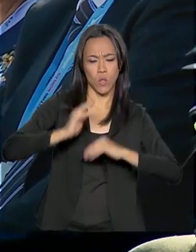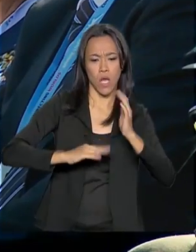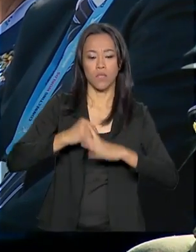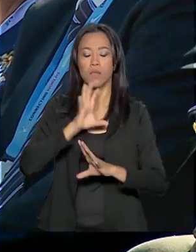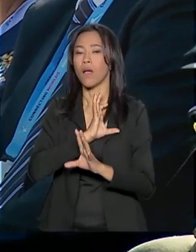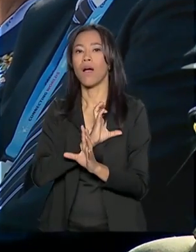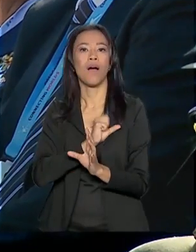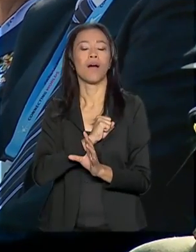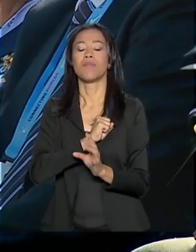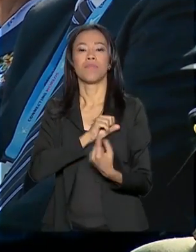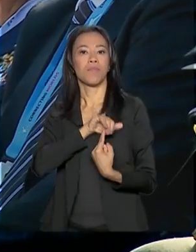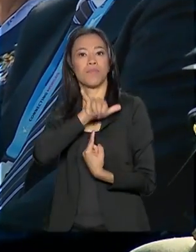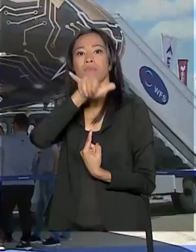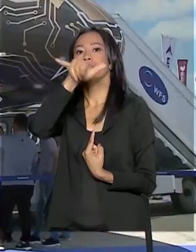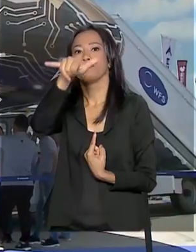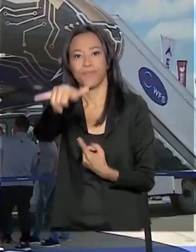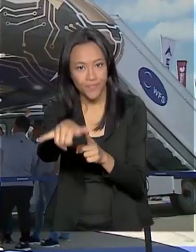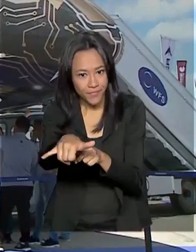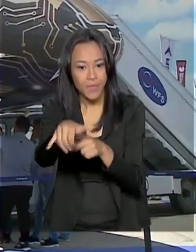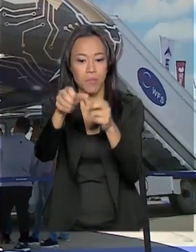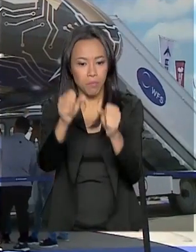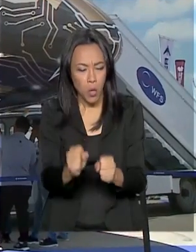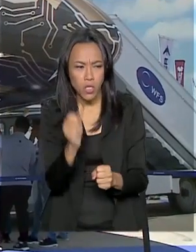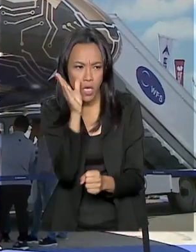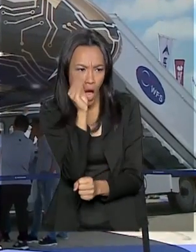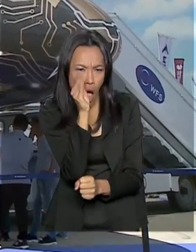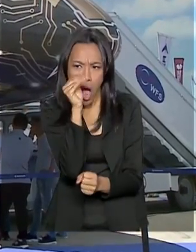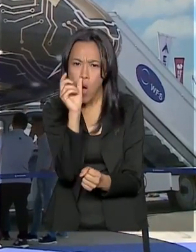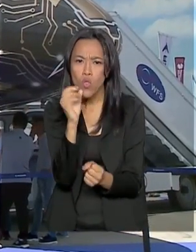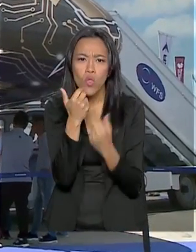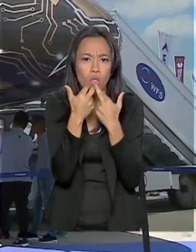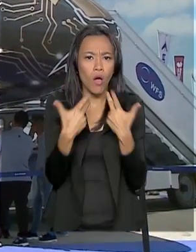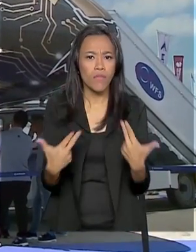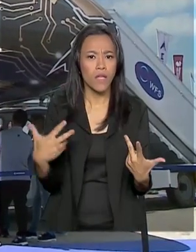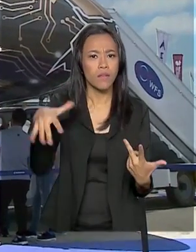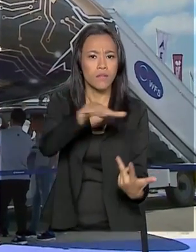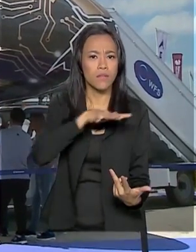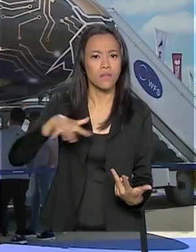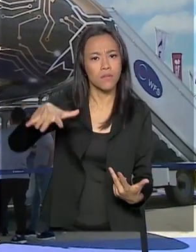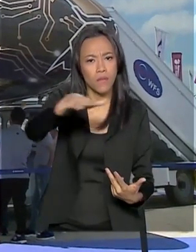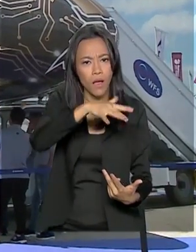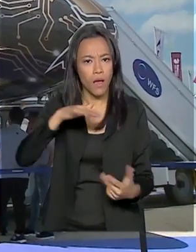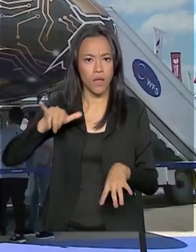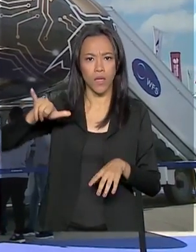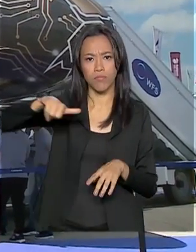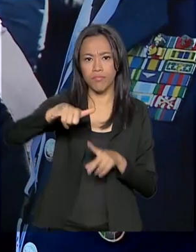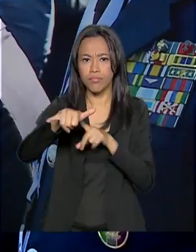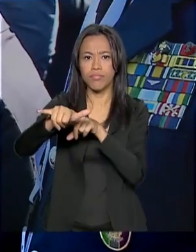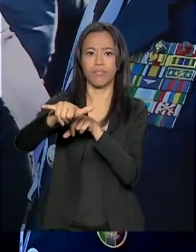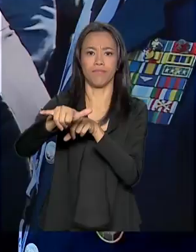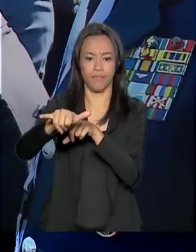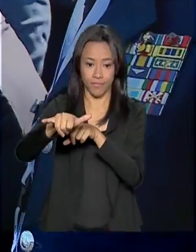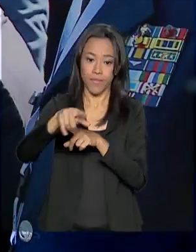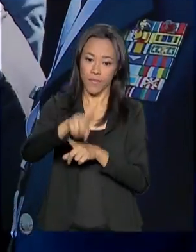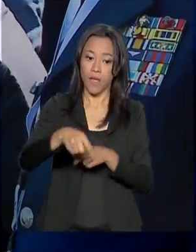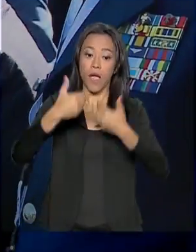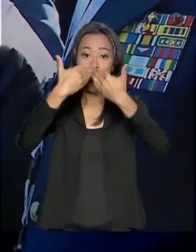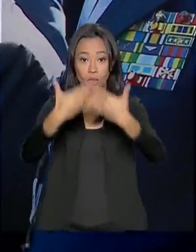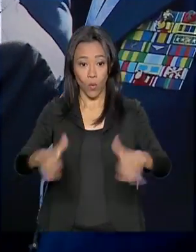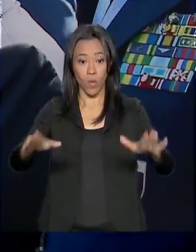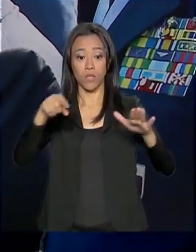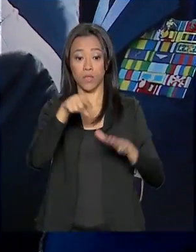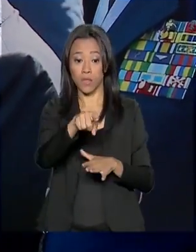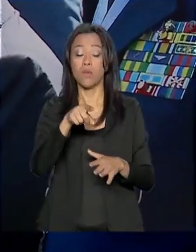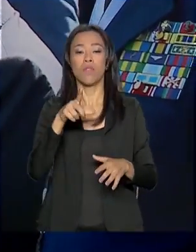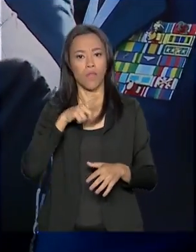apaixonados por aviação podem conferir o que há de mais moderno no setor aeroespacial. A inauguração do